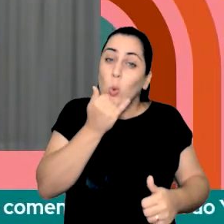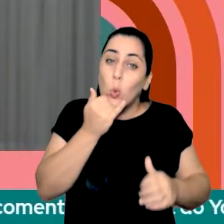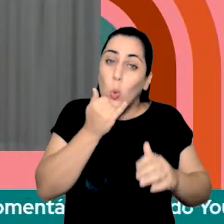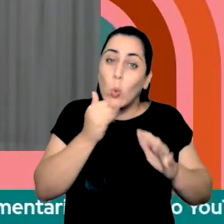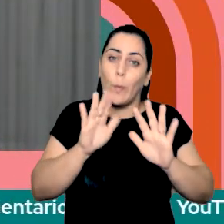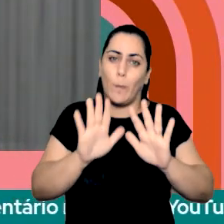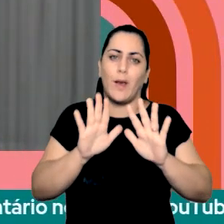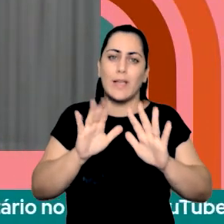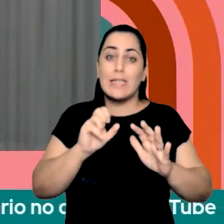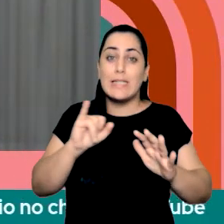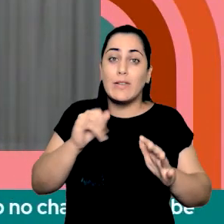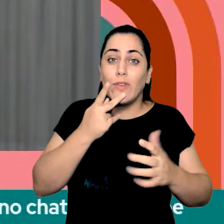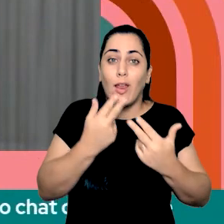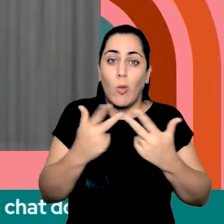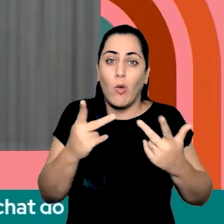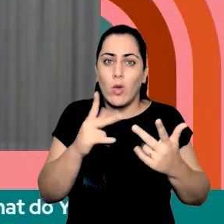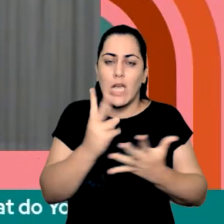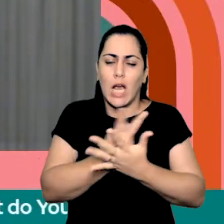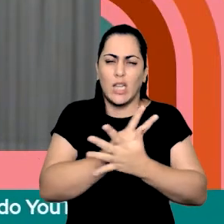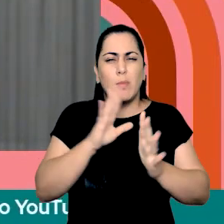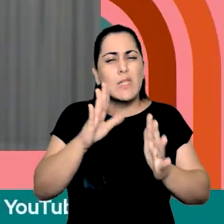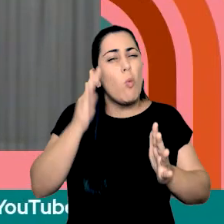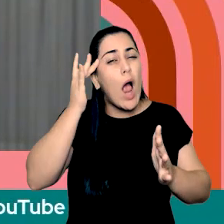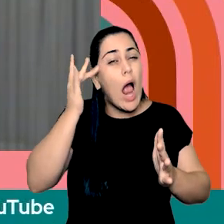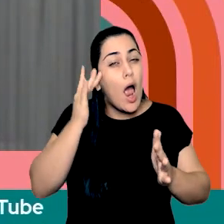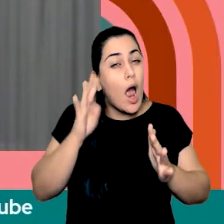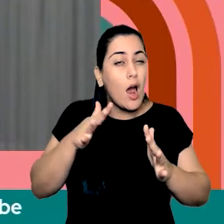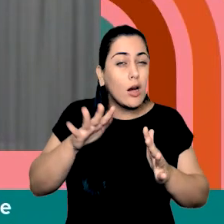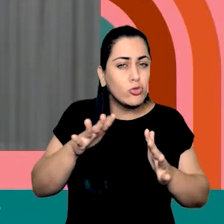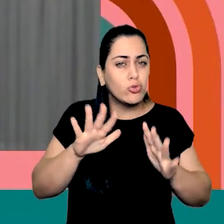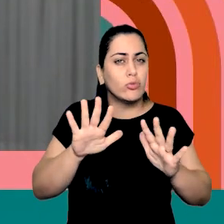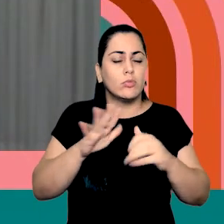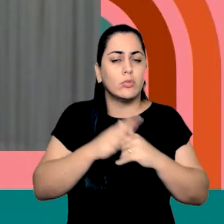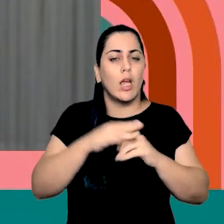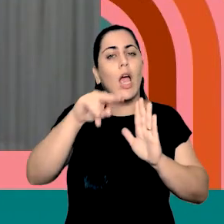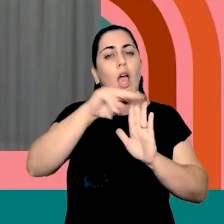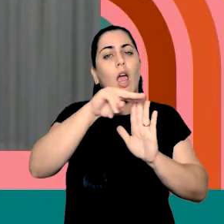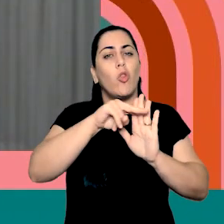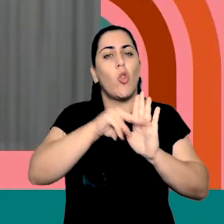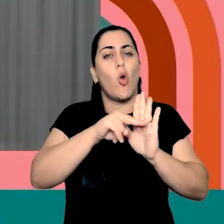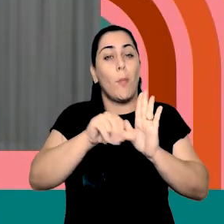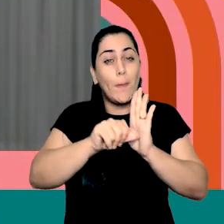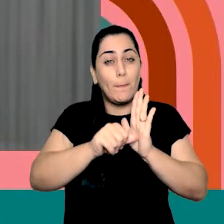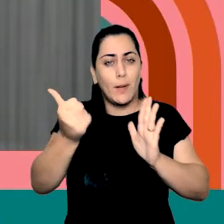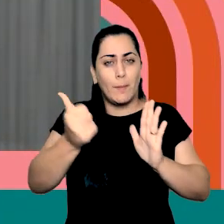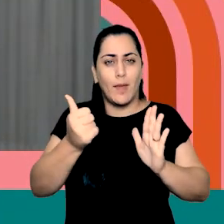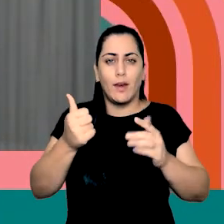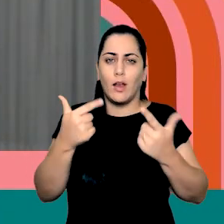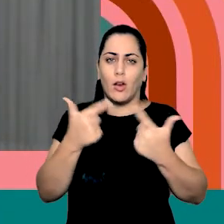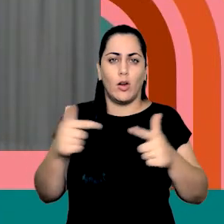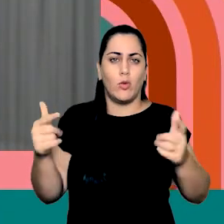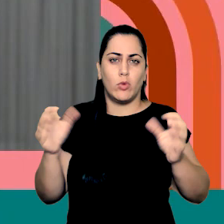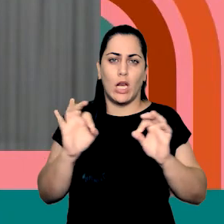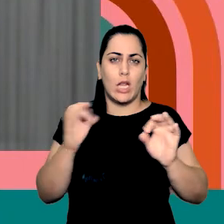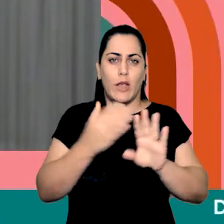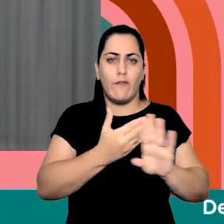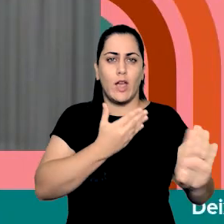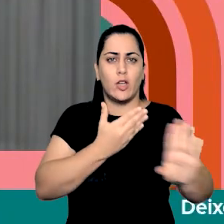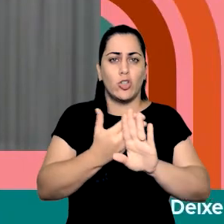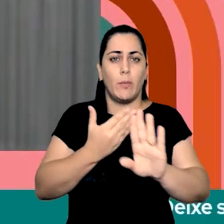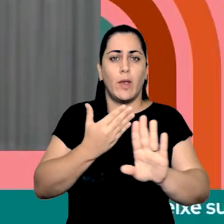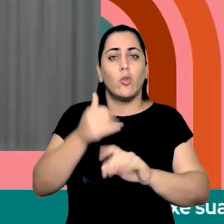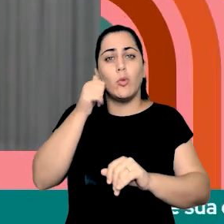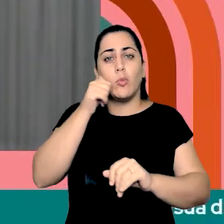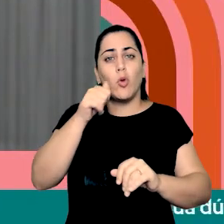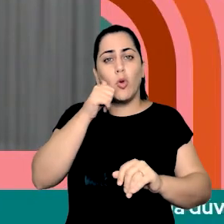imprecisão. Mas, se eu não me engano, a norma original não previa nenhum tipo de afastamento para uma